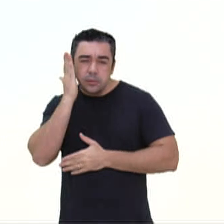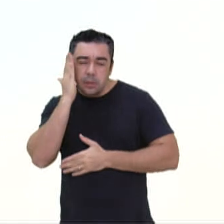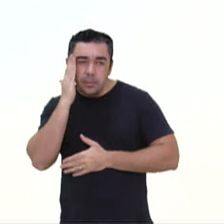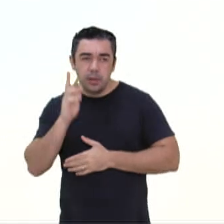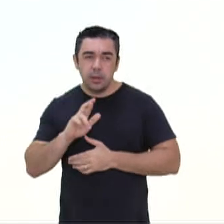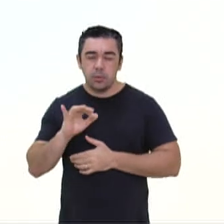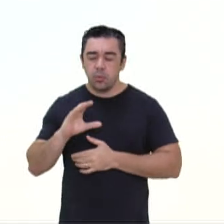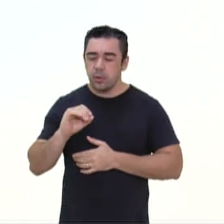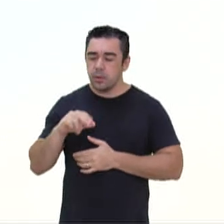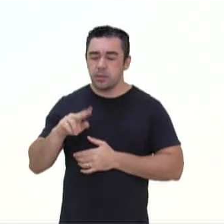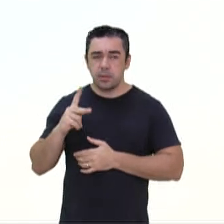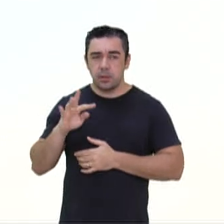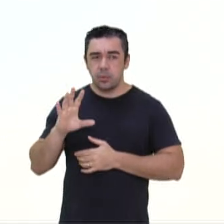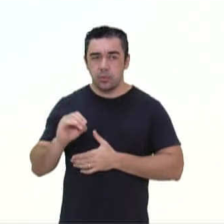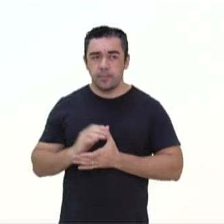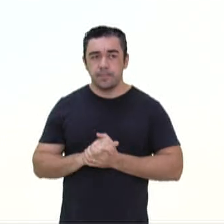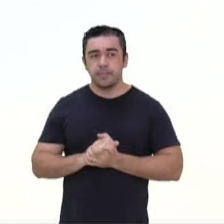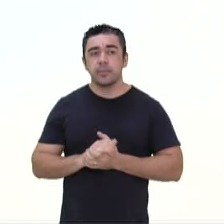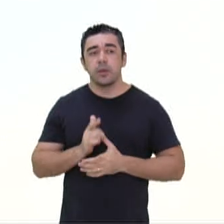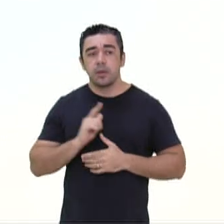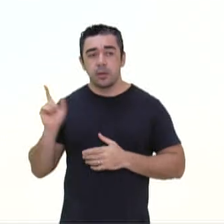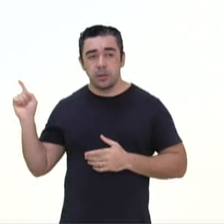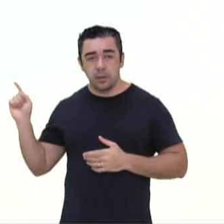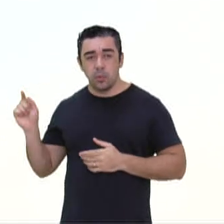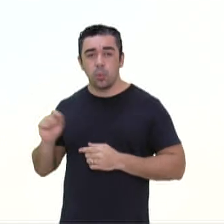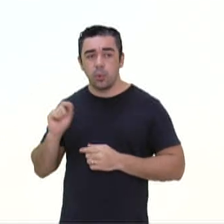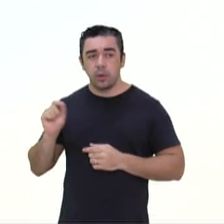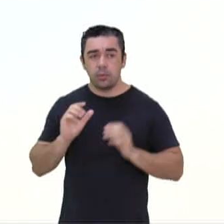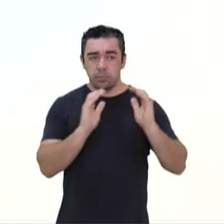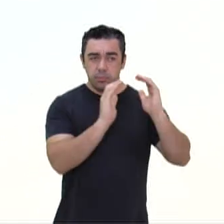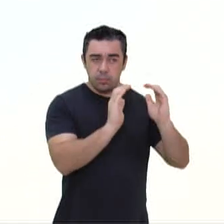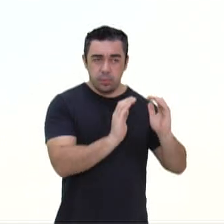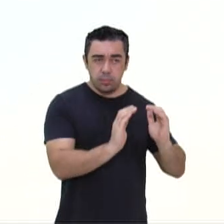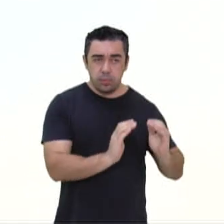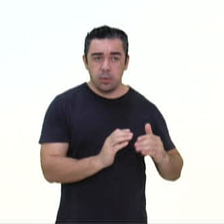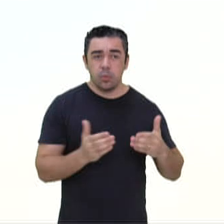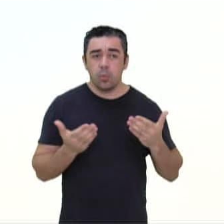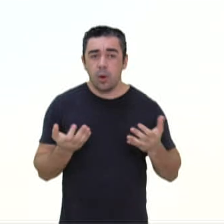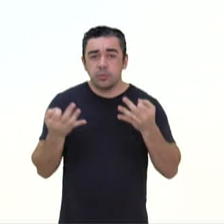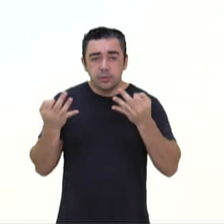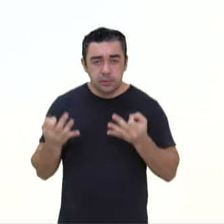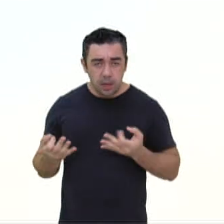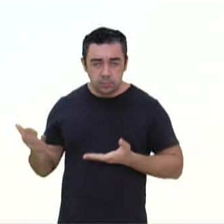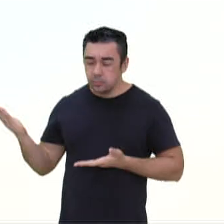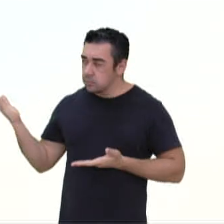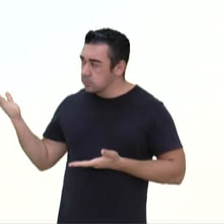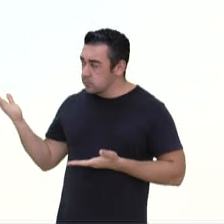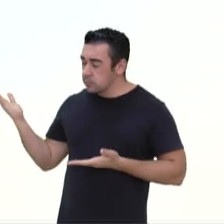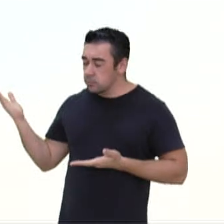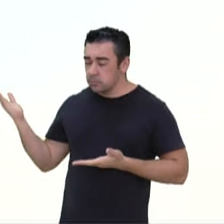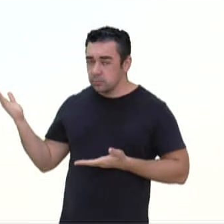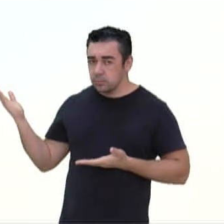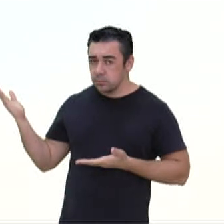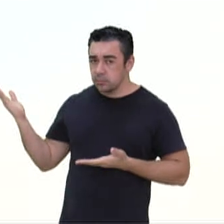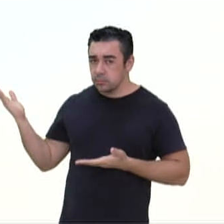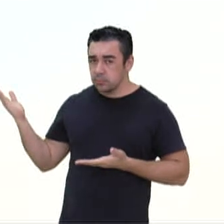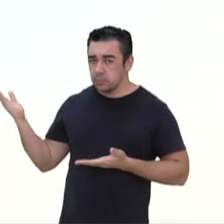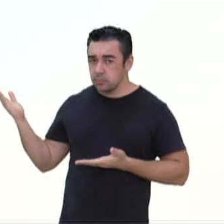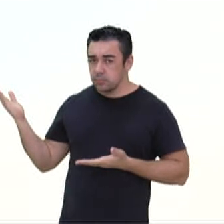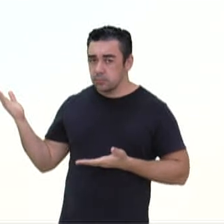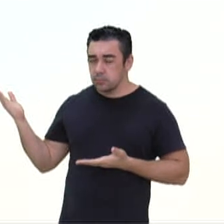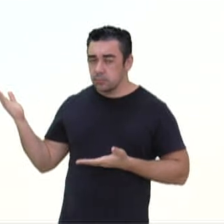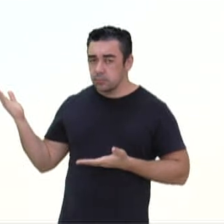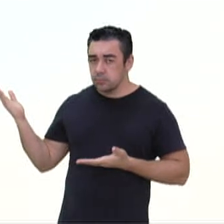infinitivo. Ou locução verbal, verbo no gerúndio. Ou locução verbal, verbo no participio. Ou